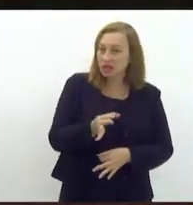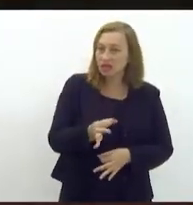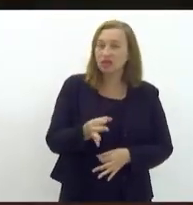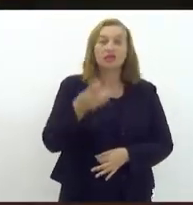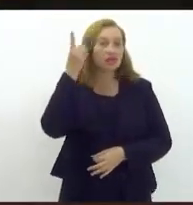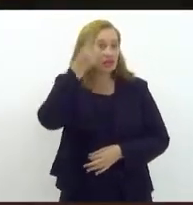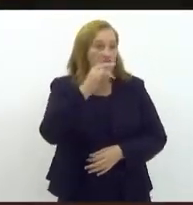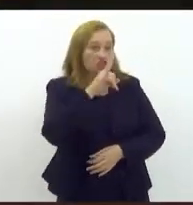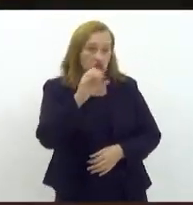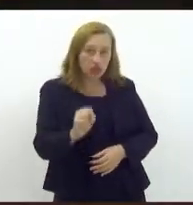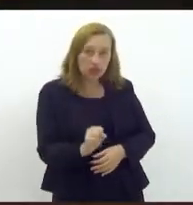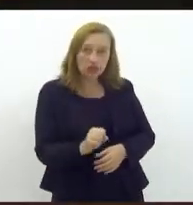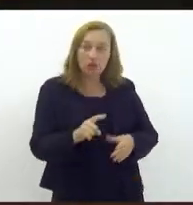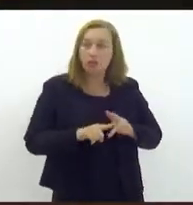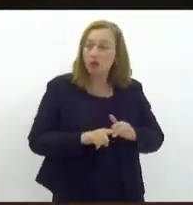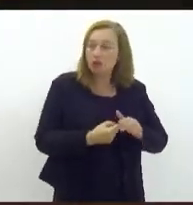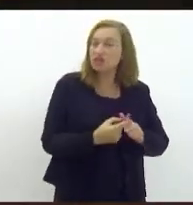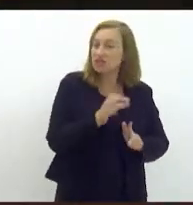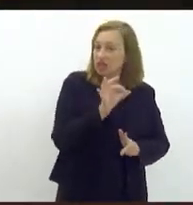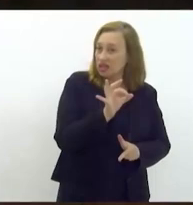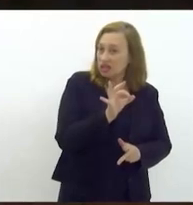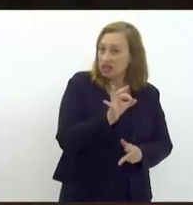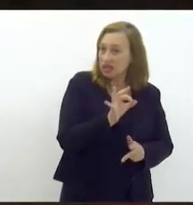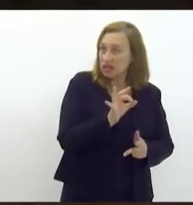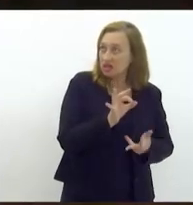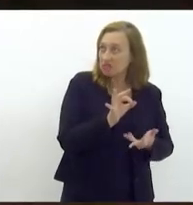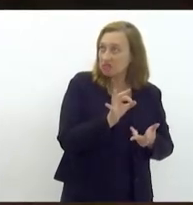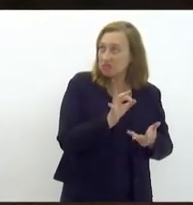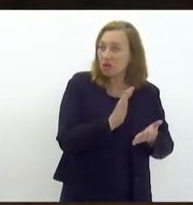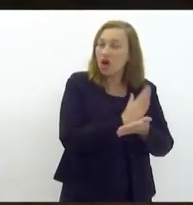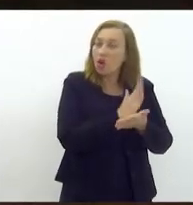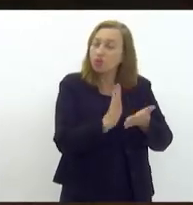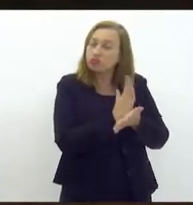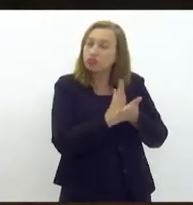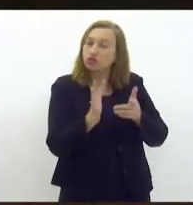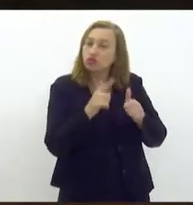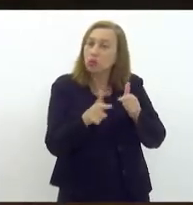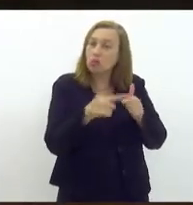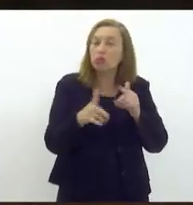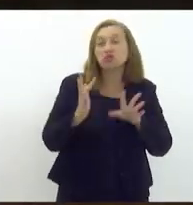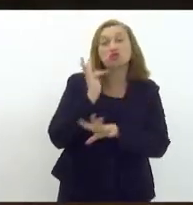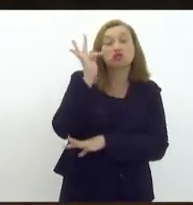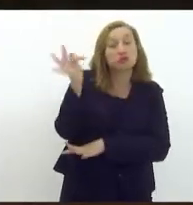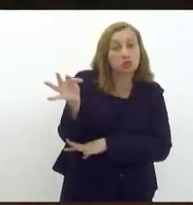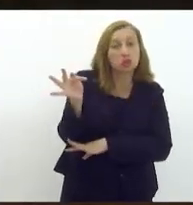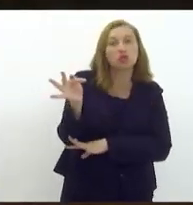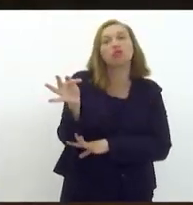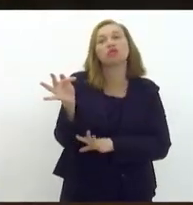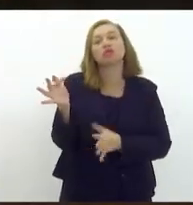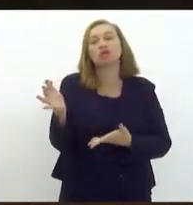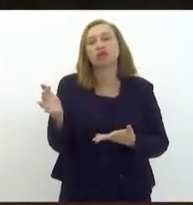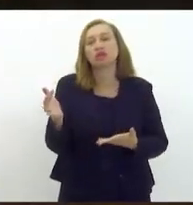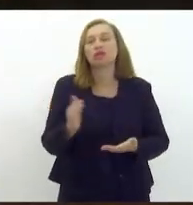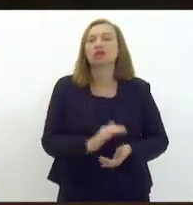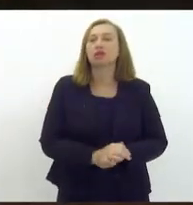Dionísio, para corrigir eventuais futuramente alguma impossibilidade de se